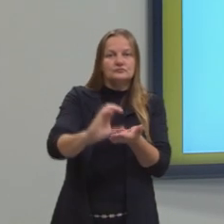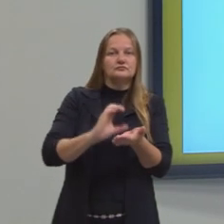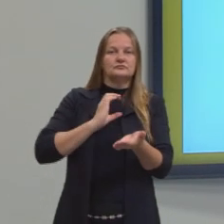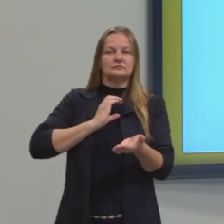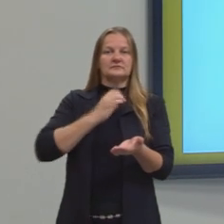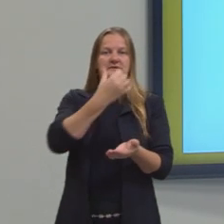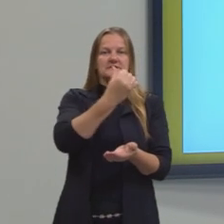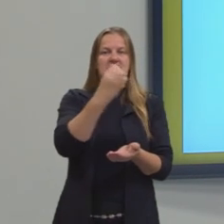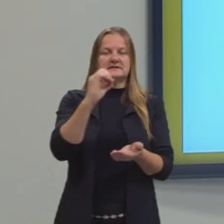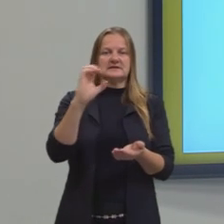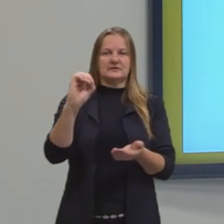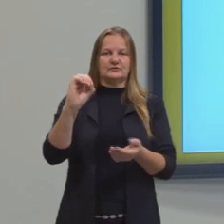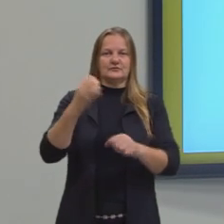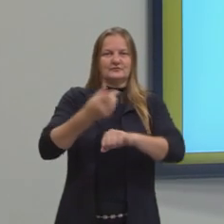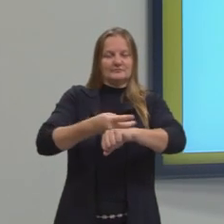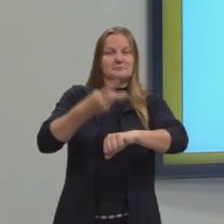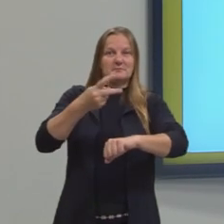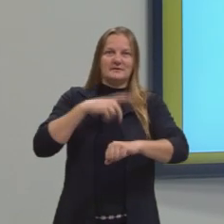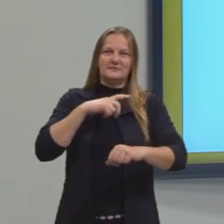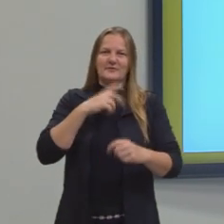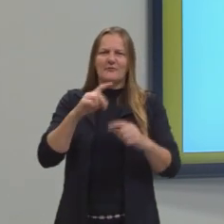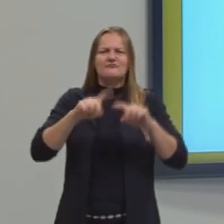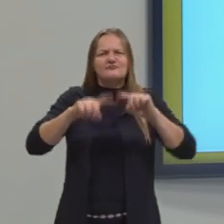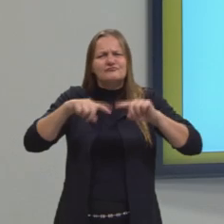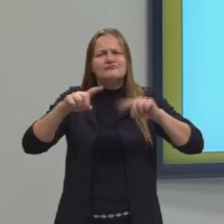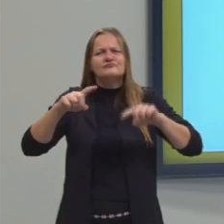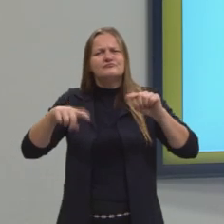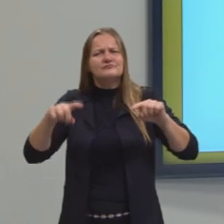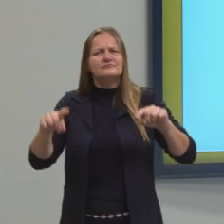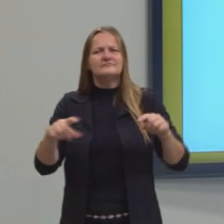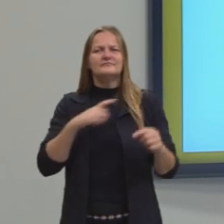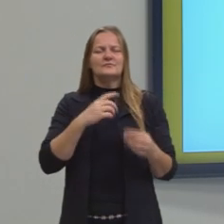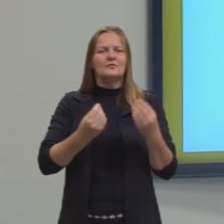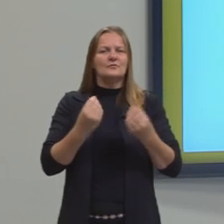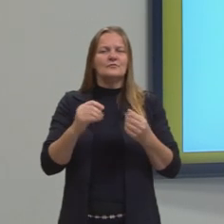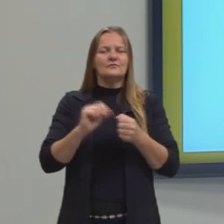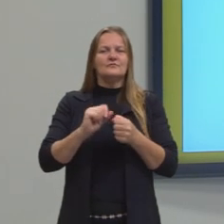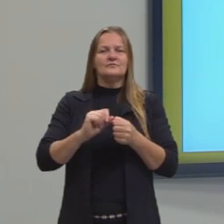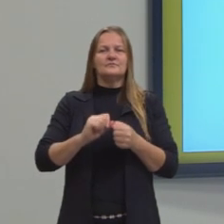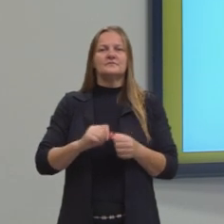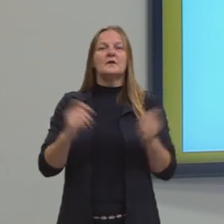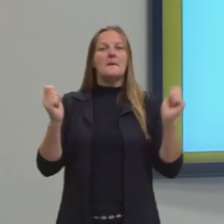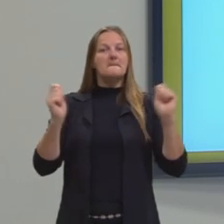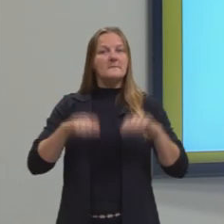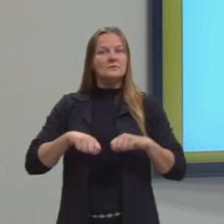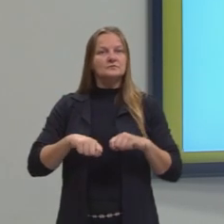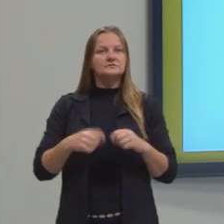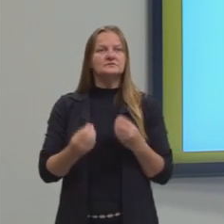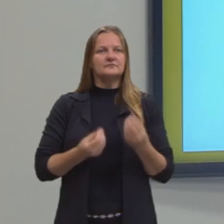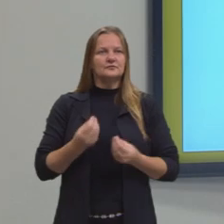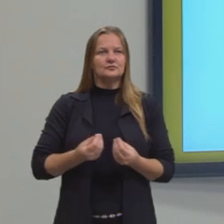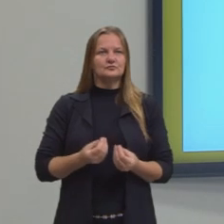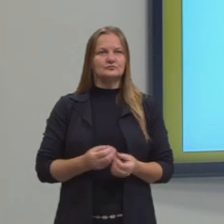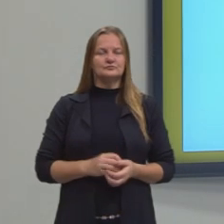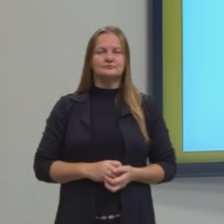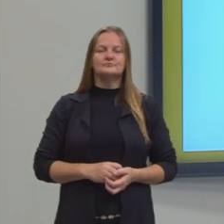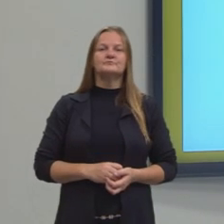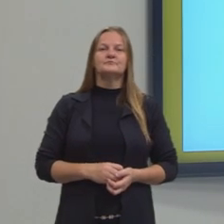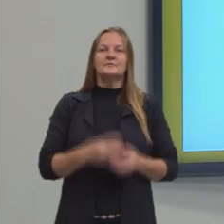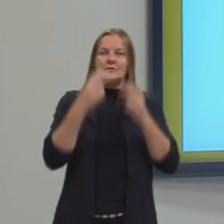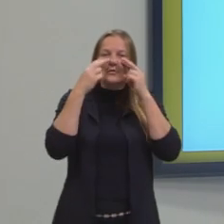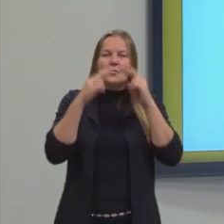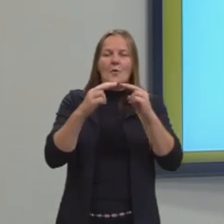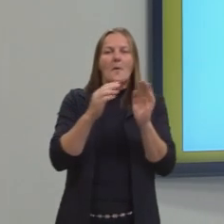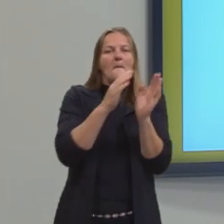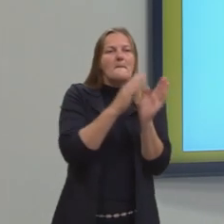,00 e depois tem as suas variações. E essas variações, então, são as possibilidades. Então, a gente vai ver aqui, passo